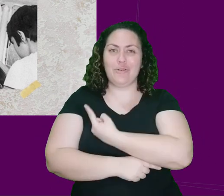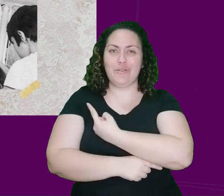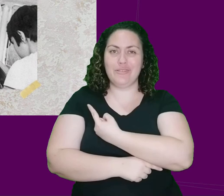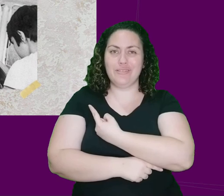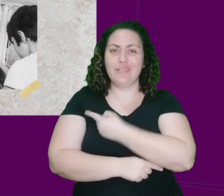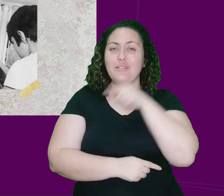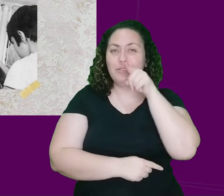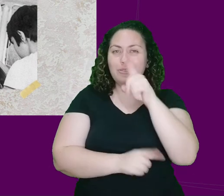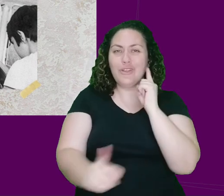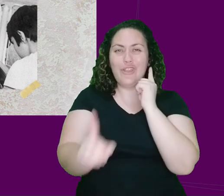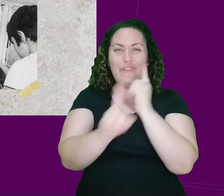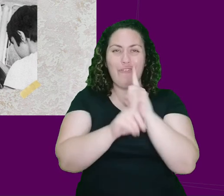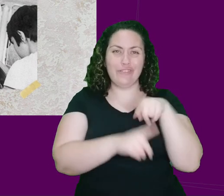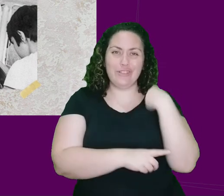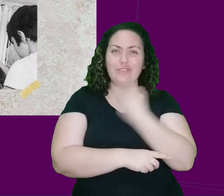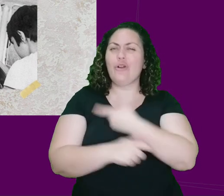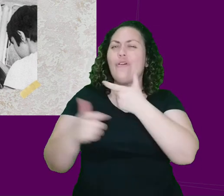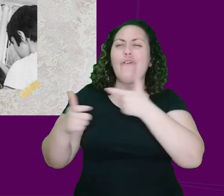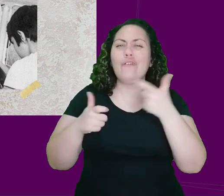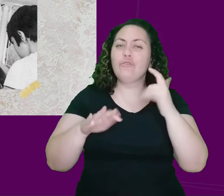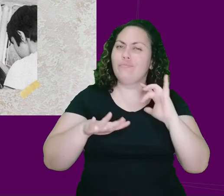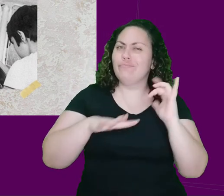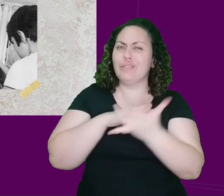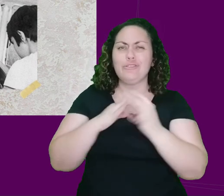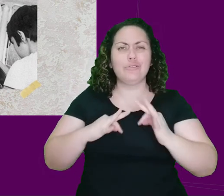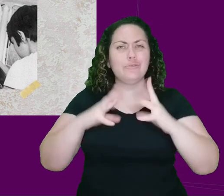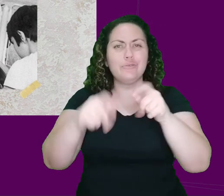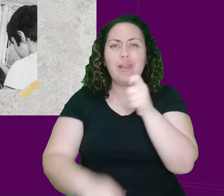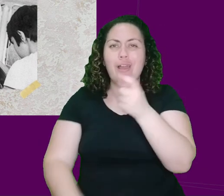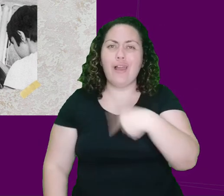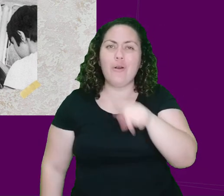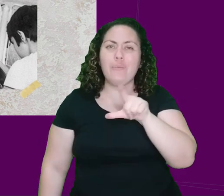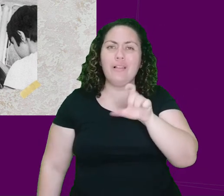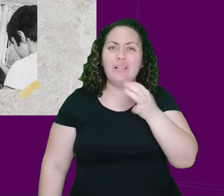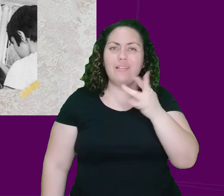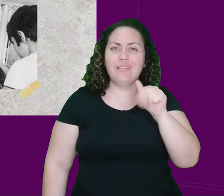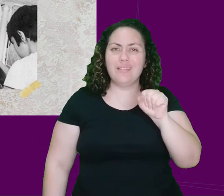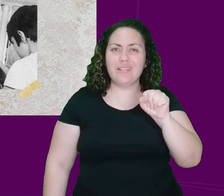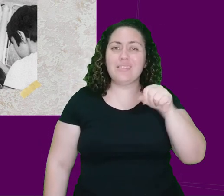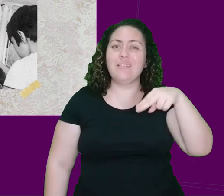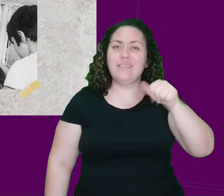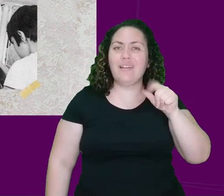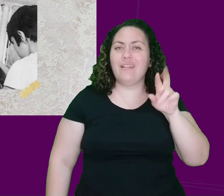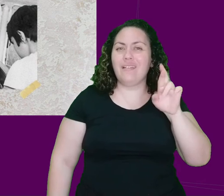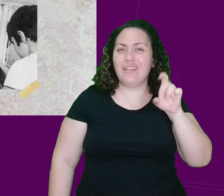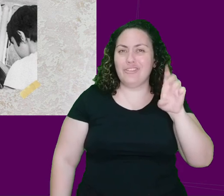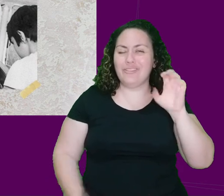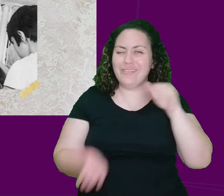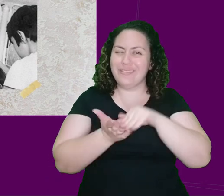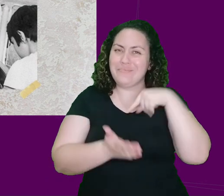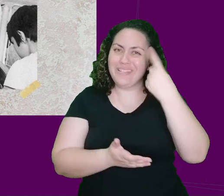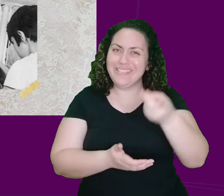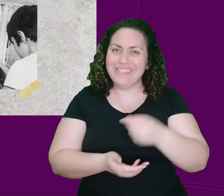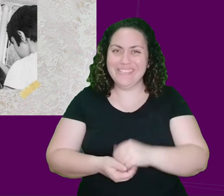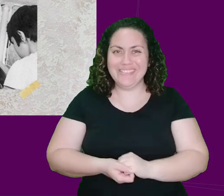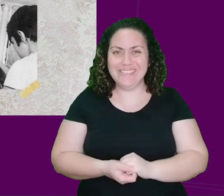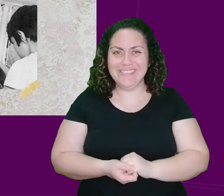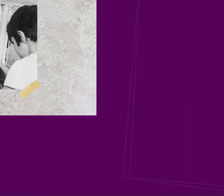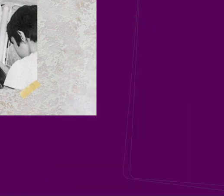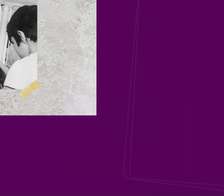segue a gente! Você nos encontra em todas as mídias pelo arroba letras na rede. Até mais!